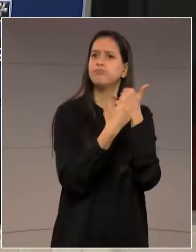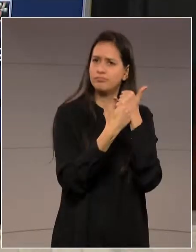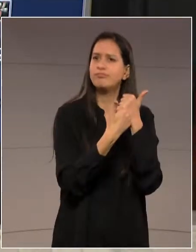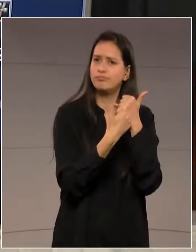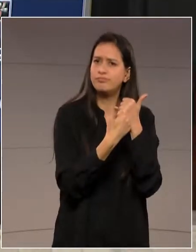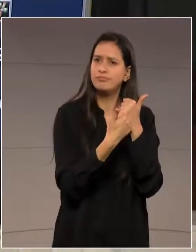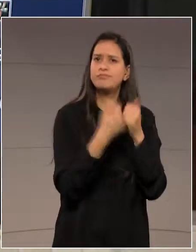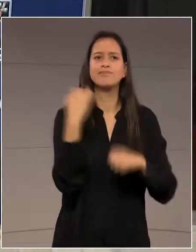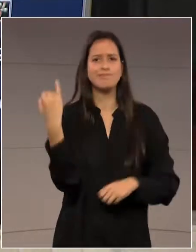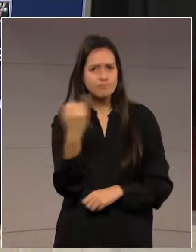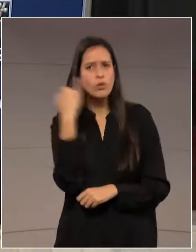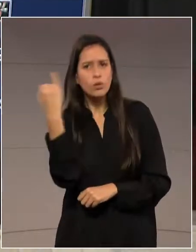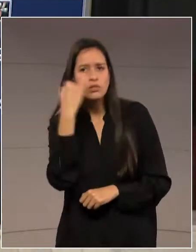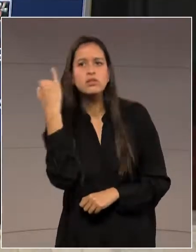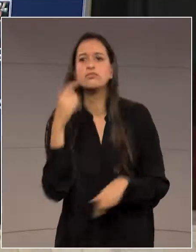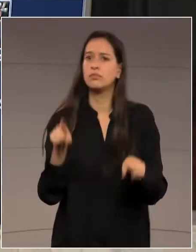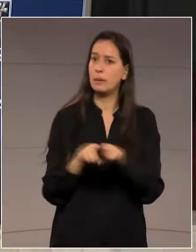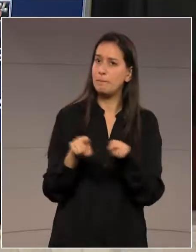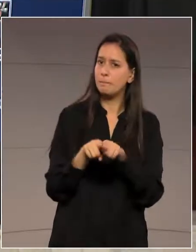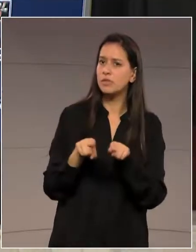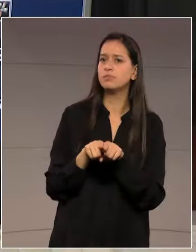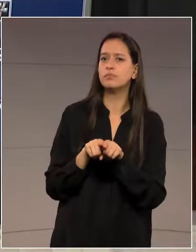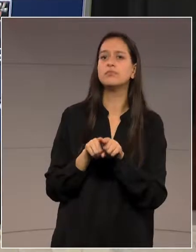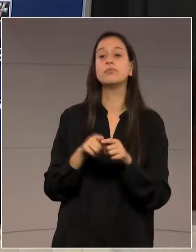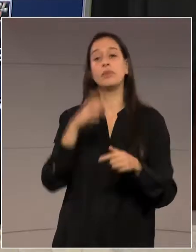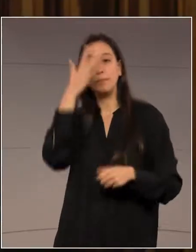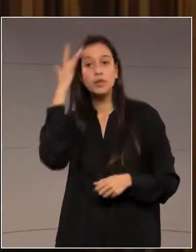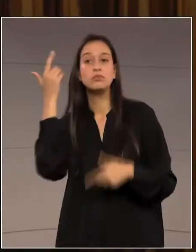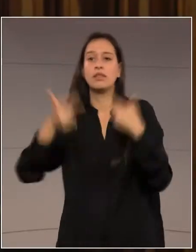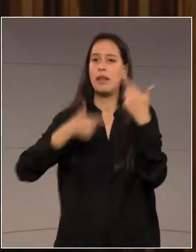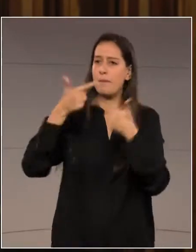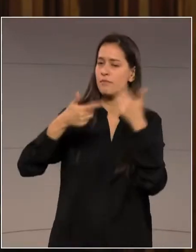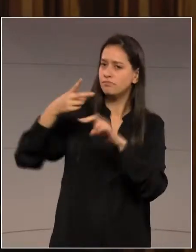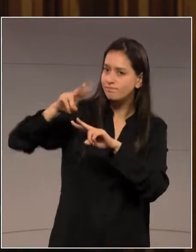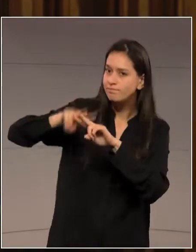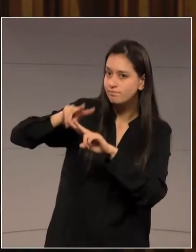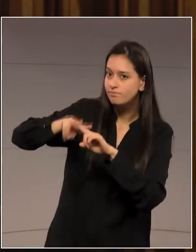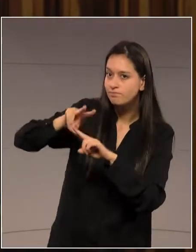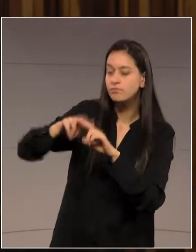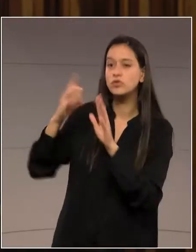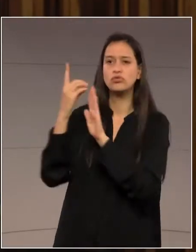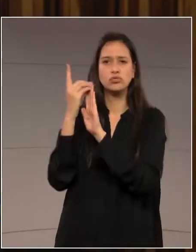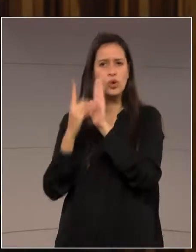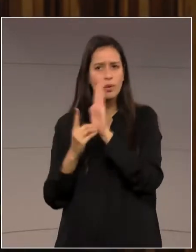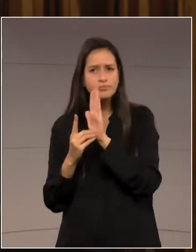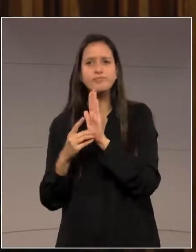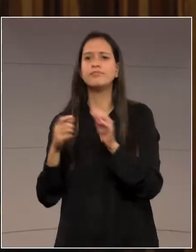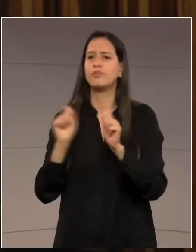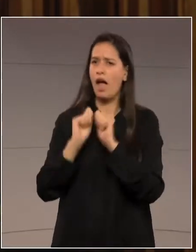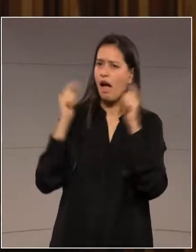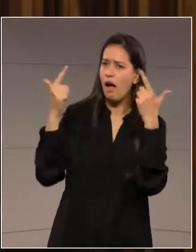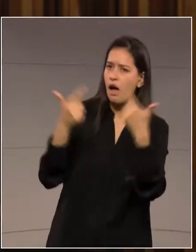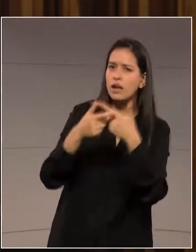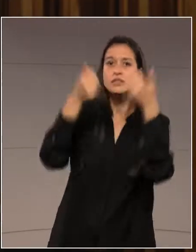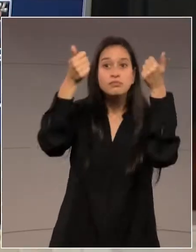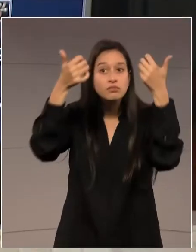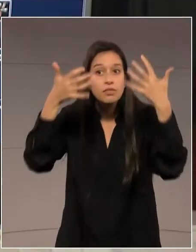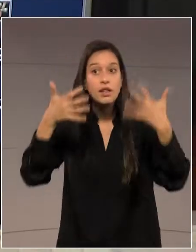Então, os agentes penitenciários trouxeram esse documento para a Assembleia, que diz o seguinte,